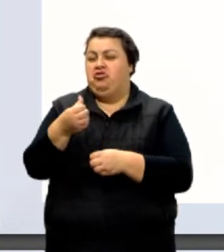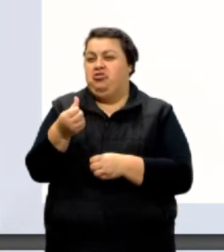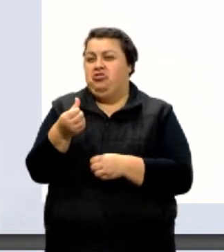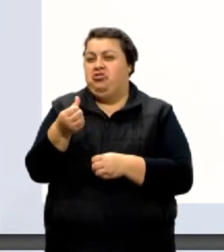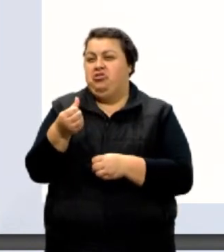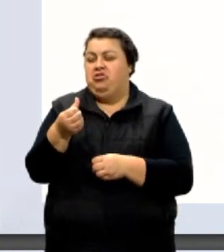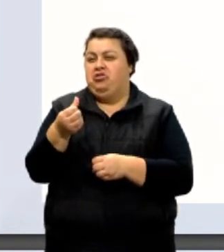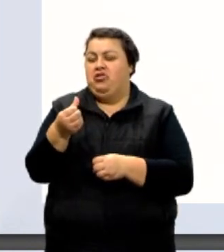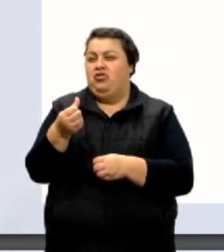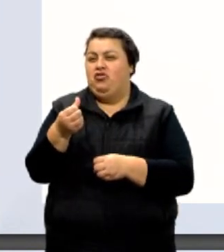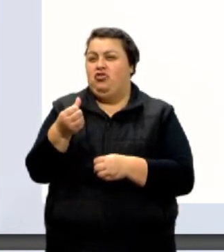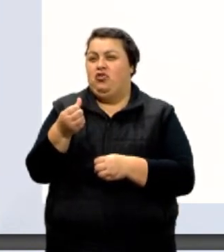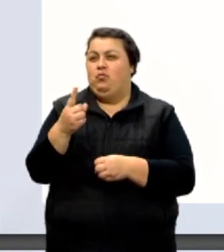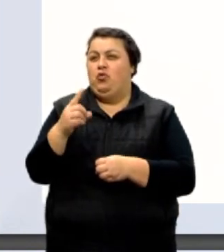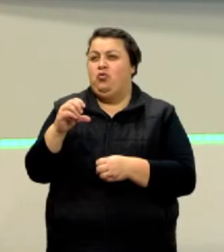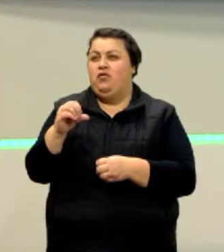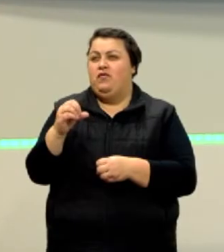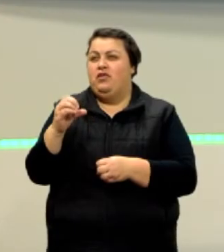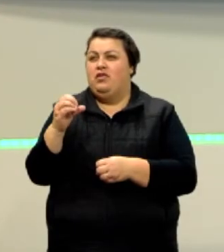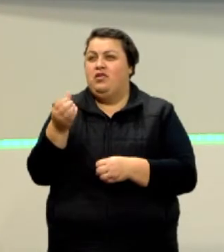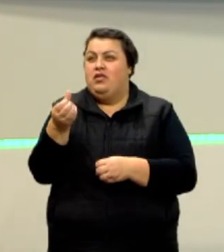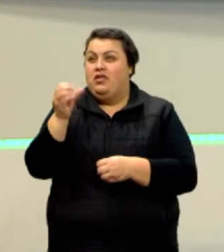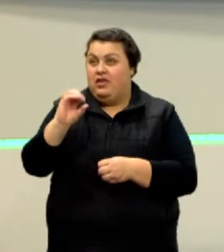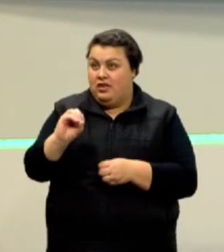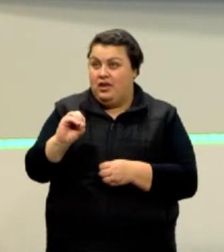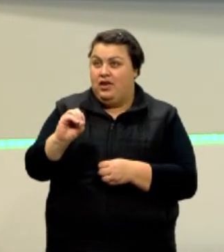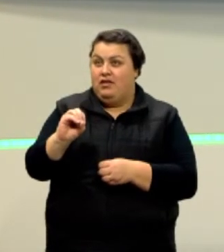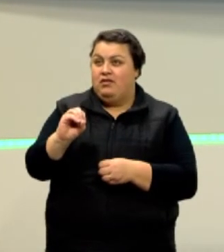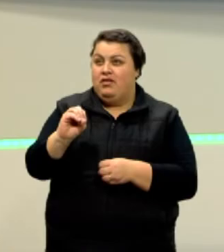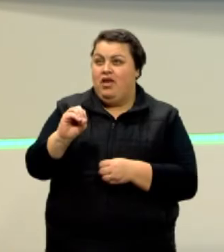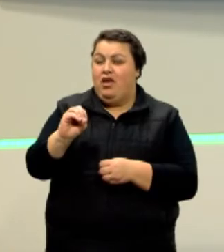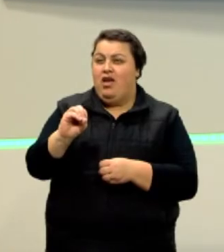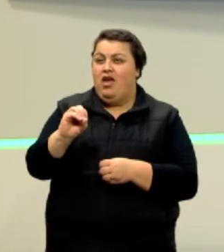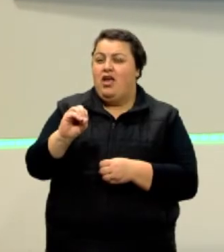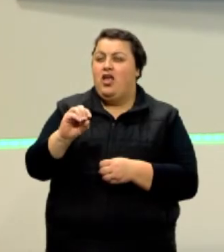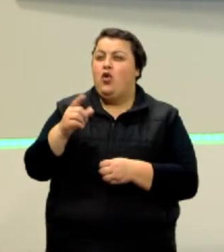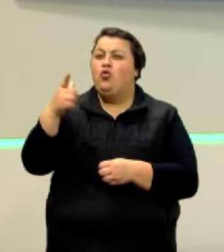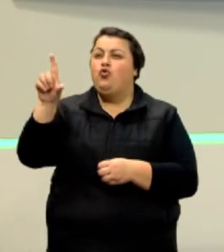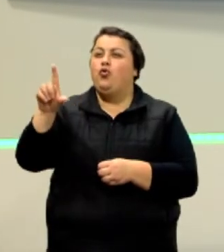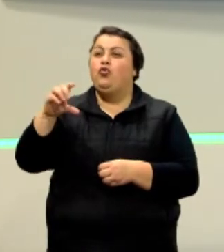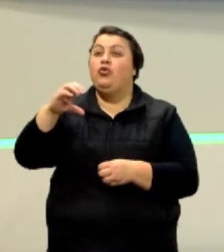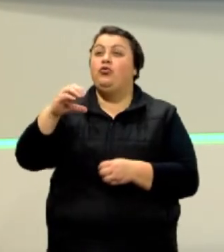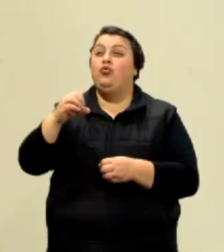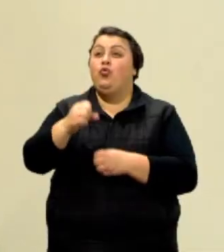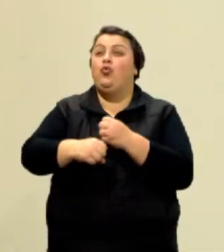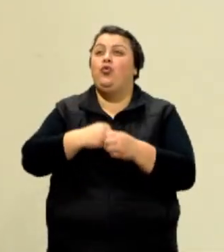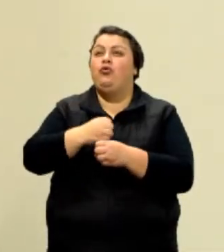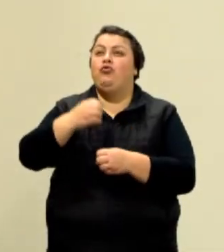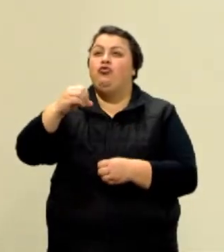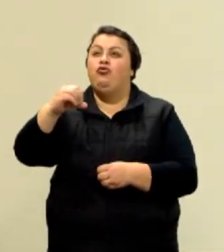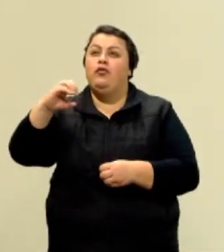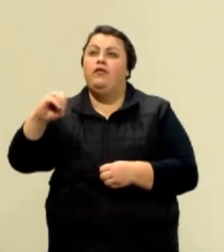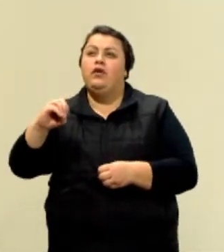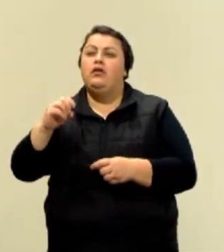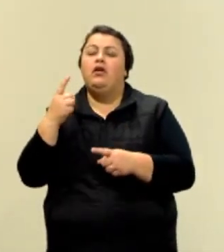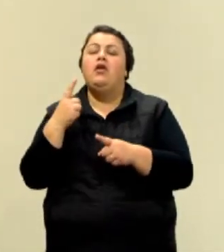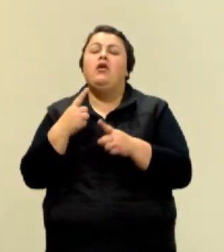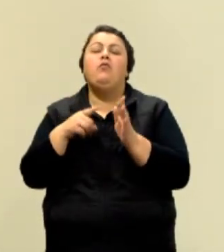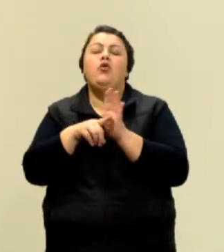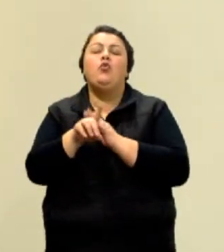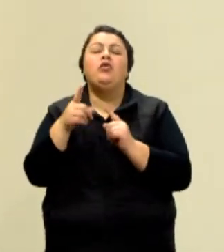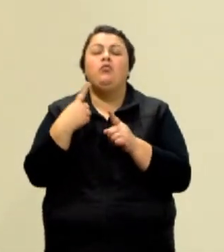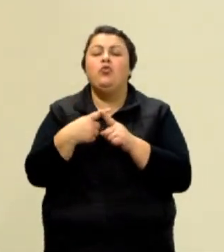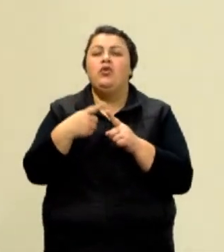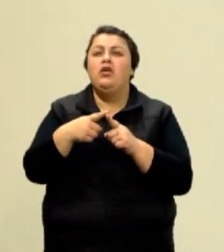adicionados, esses últimos aqui, adicionados na década de 90. E por que eles aumentaram os prefixos, professor? Porque a